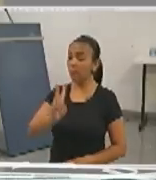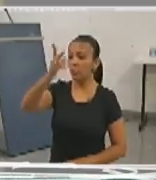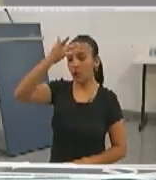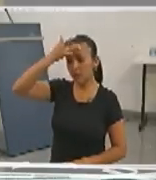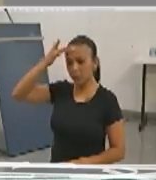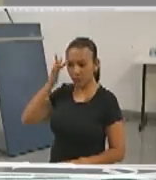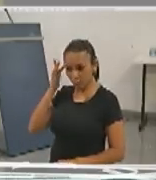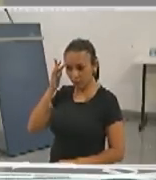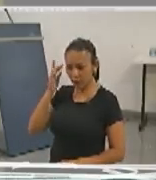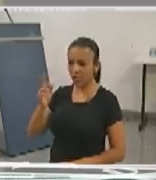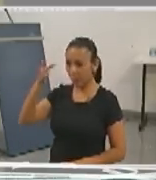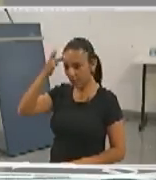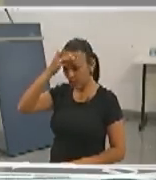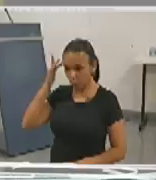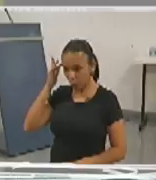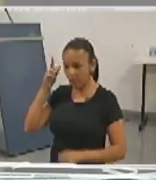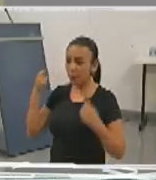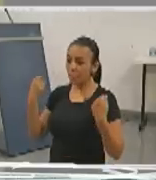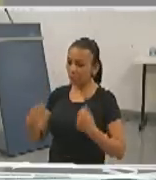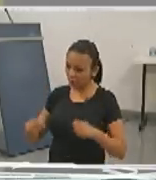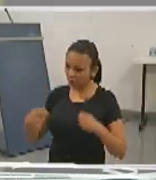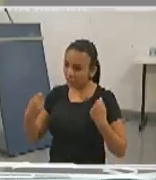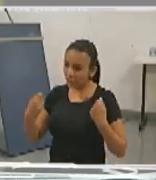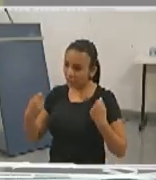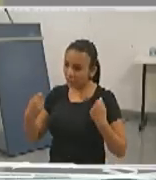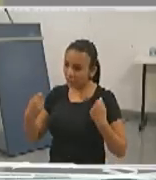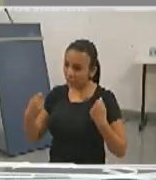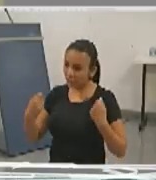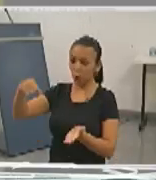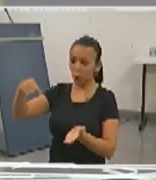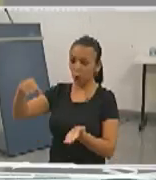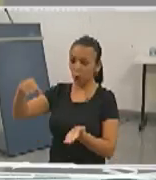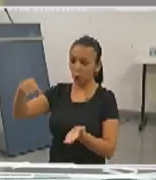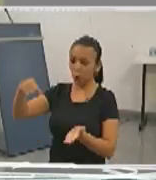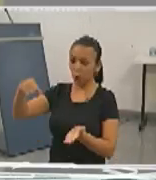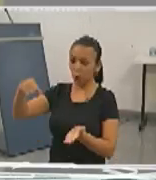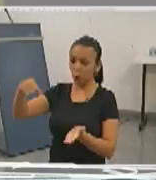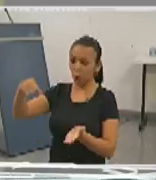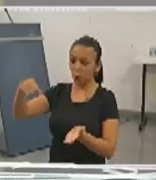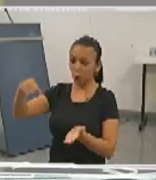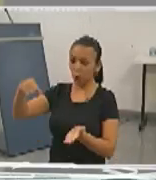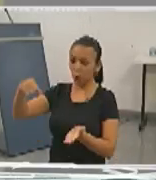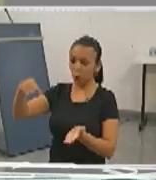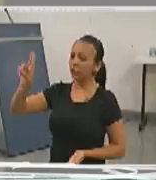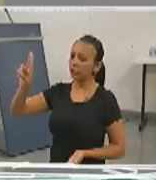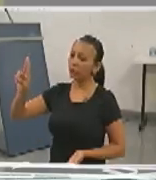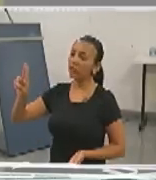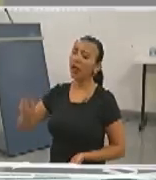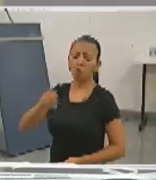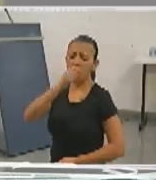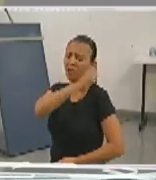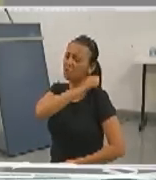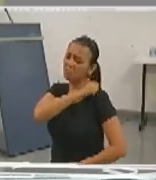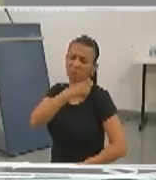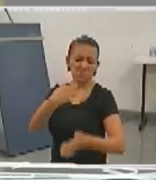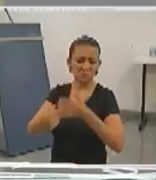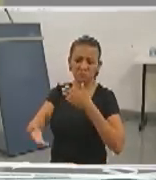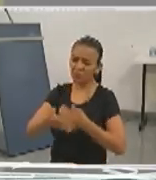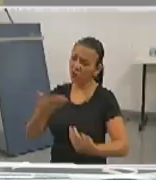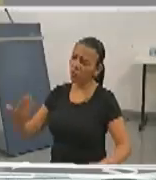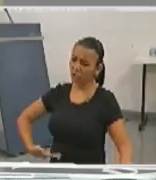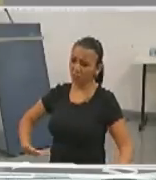precisam estar hoje no centro da universidade, seja ela um aluno, seja ela o servidor da